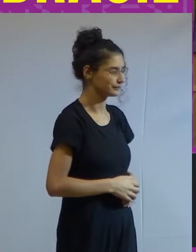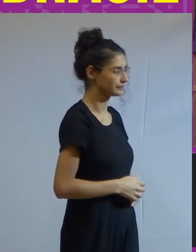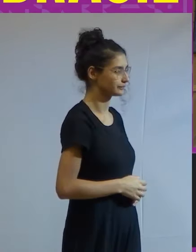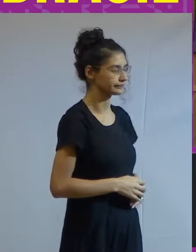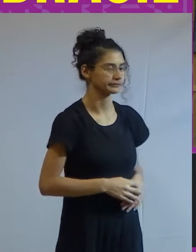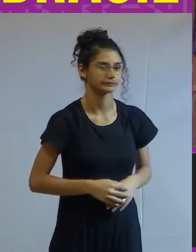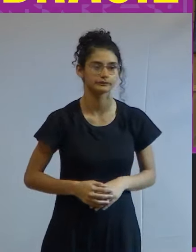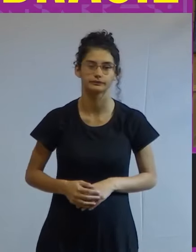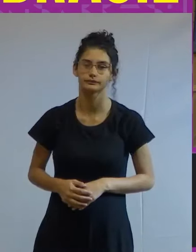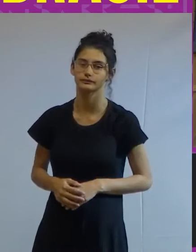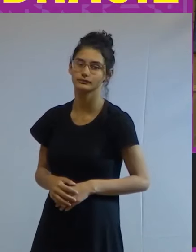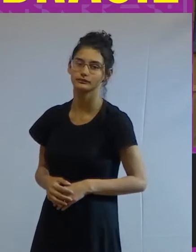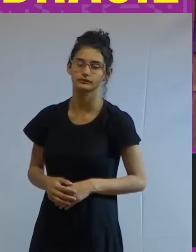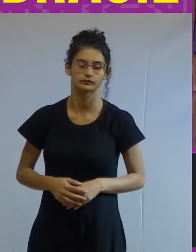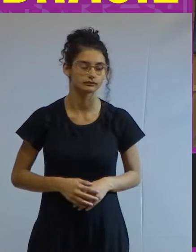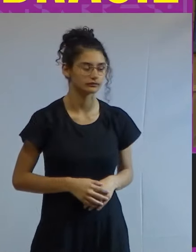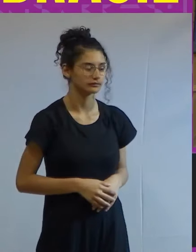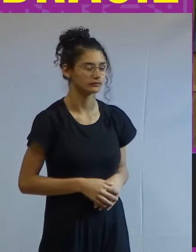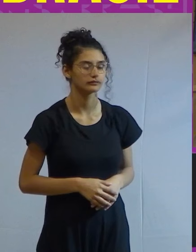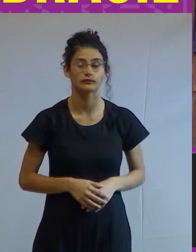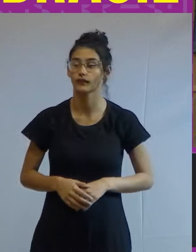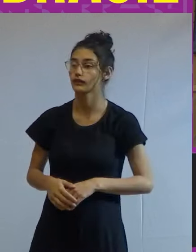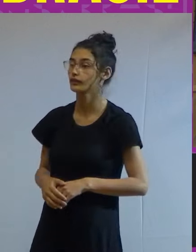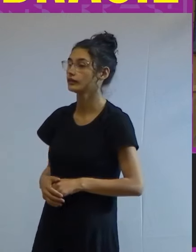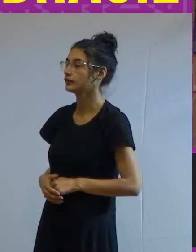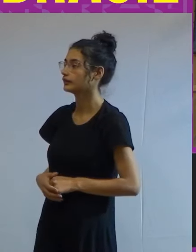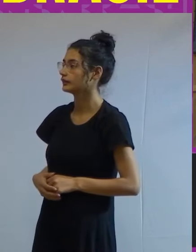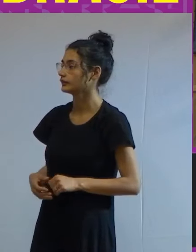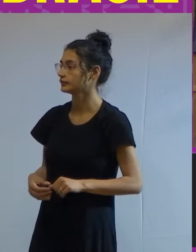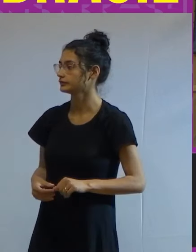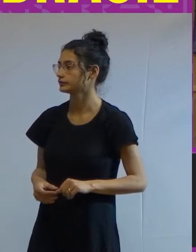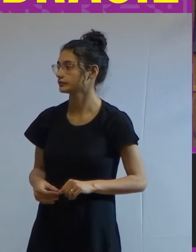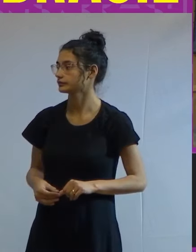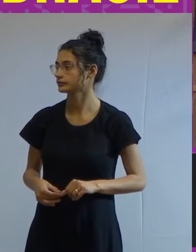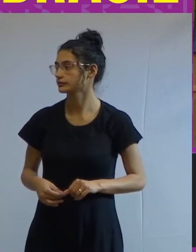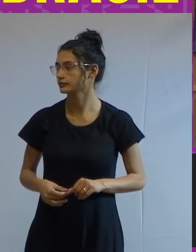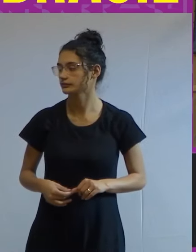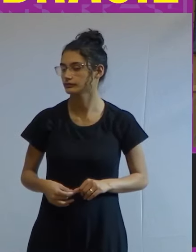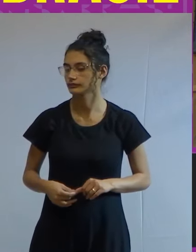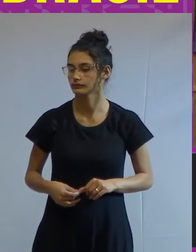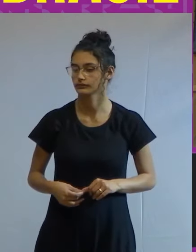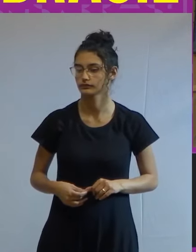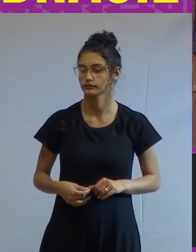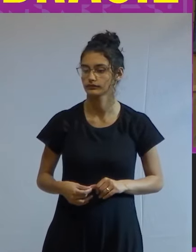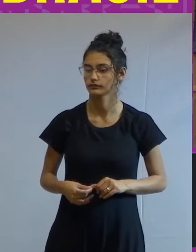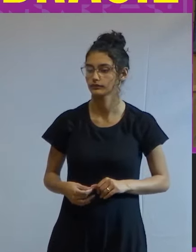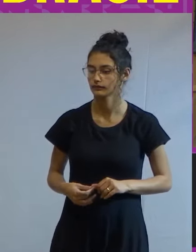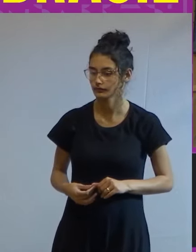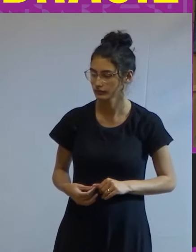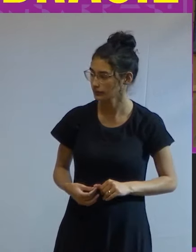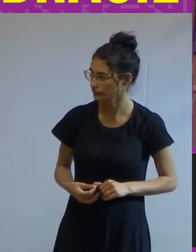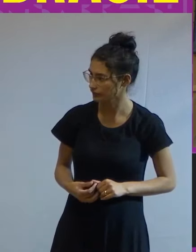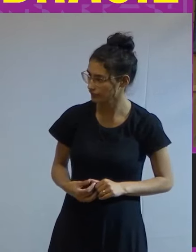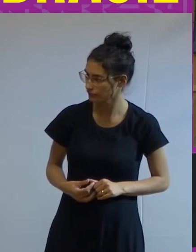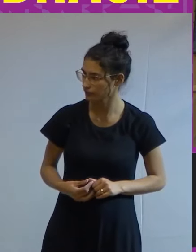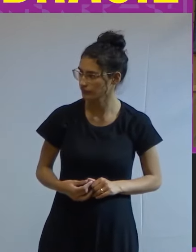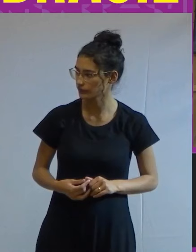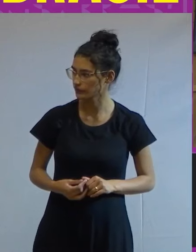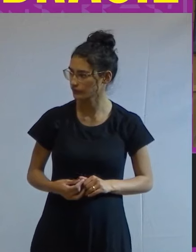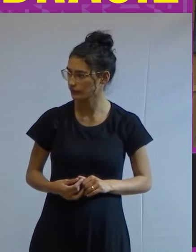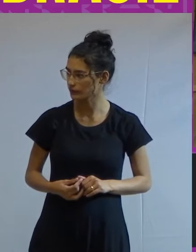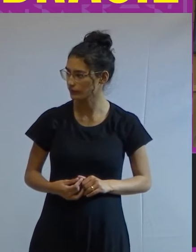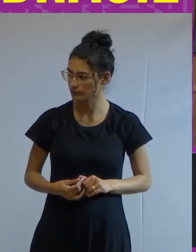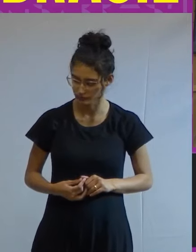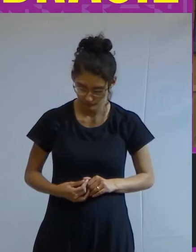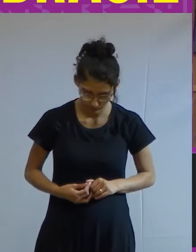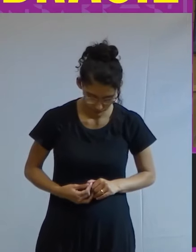assim eu tenho vontade de só tentar fazer mais perguntas para você mas enfim tenho aqui a minha